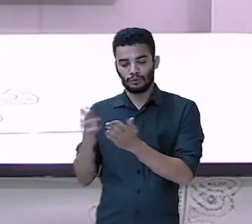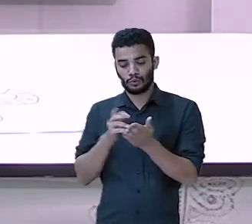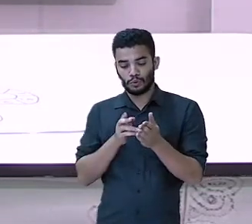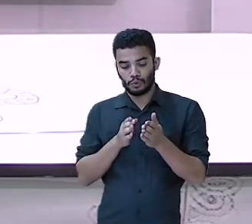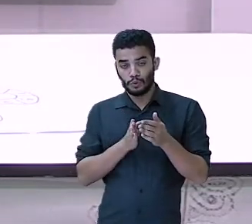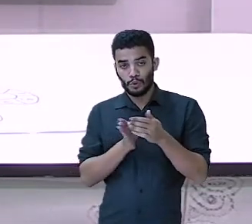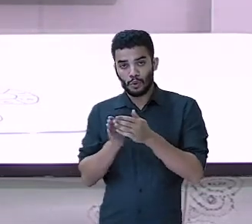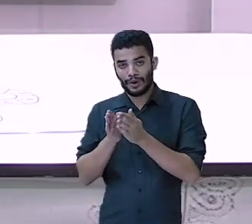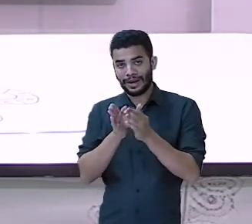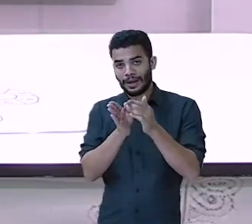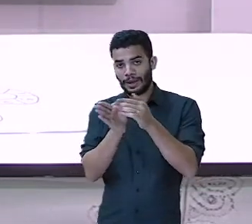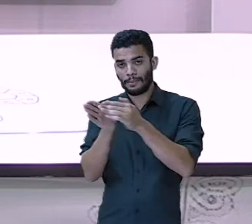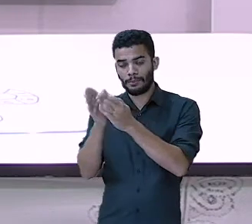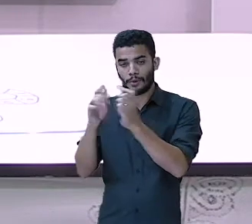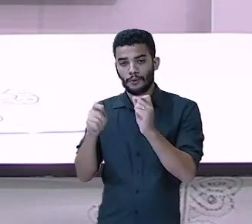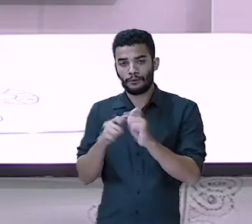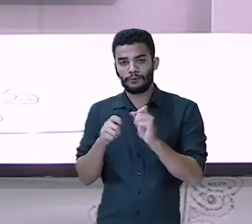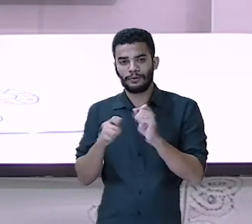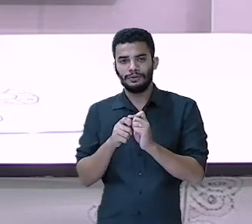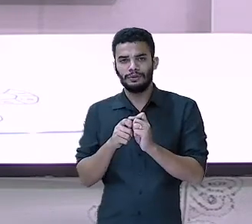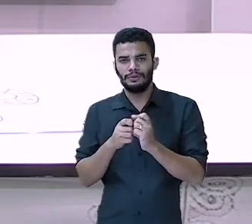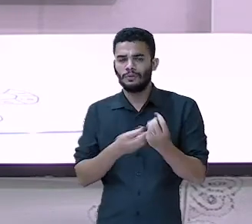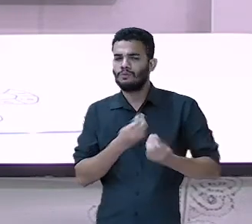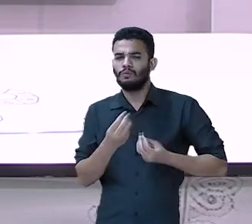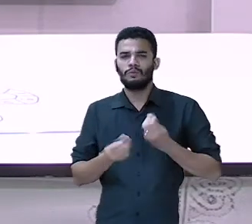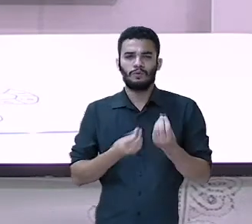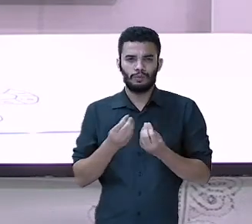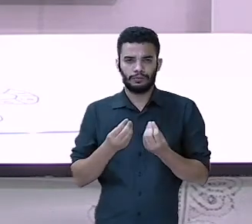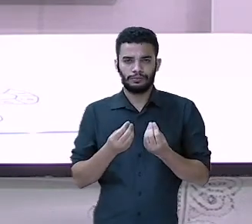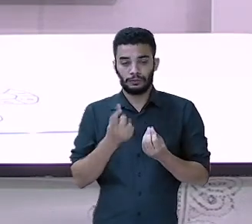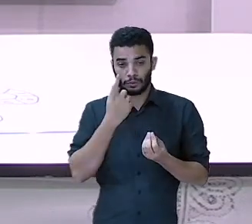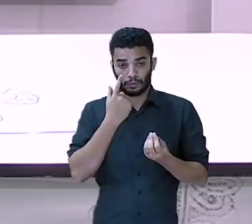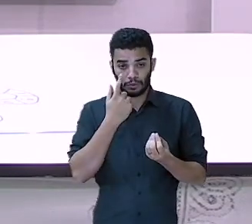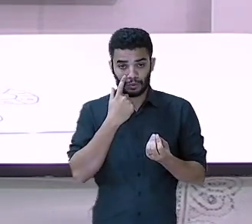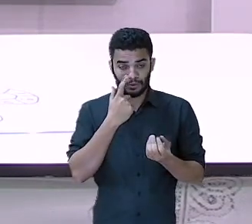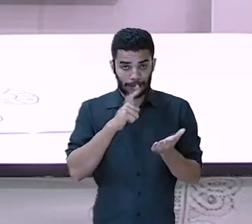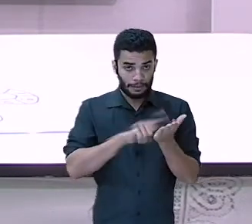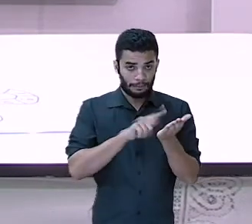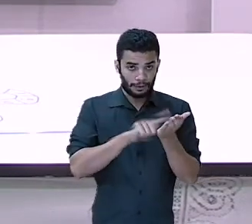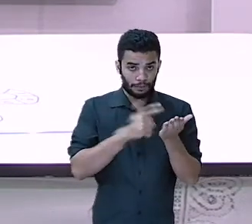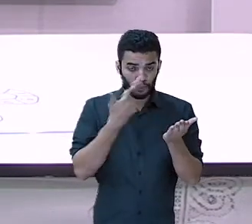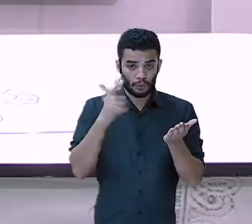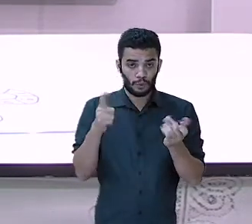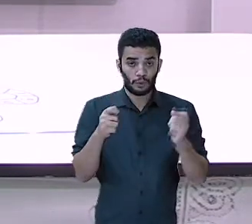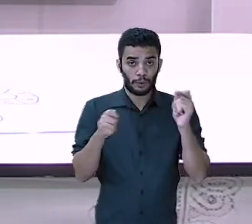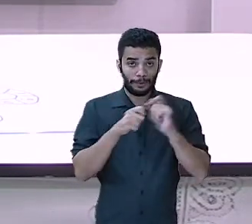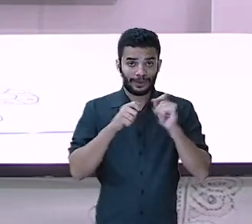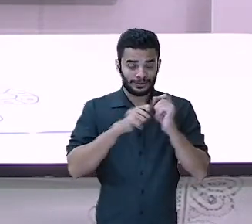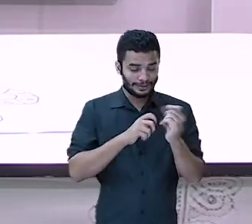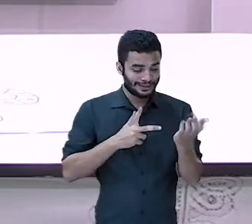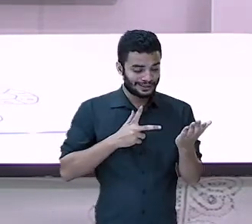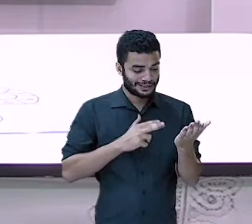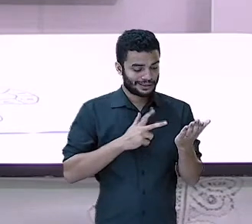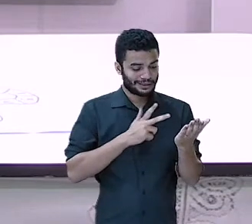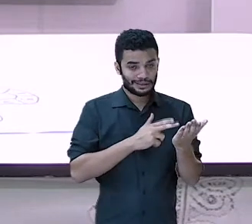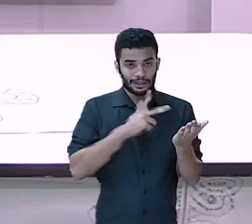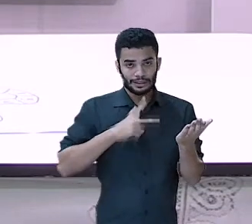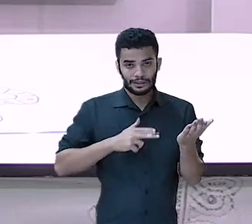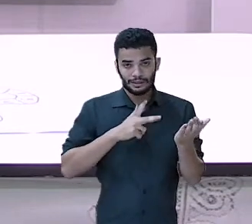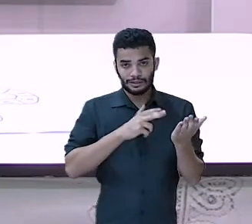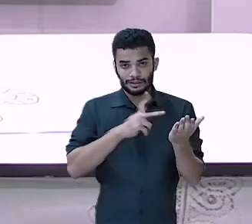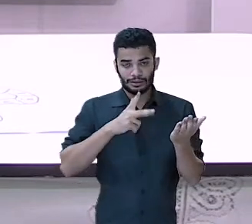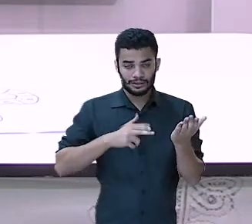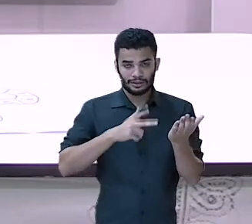Vocês vão utilizar a folha e dividi-la, cortando quadradinhos deste